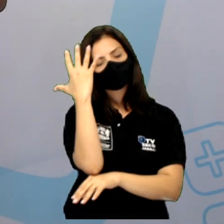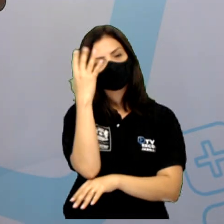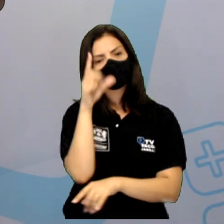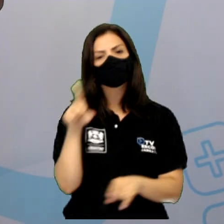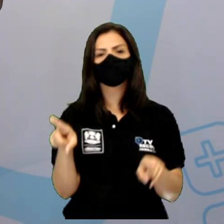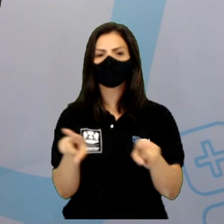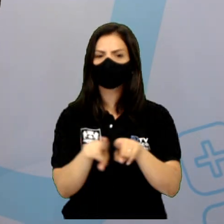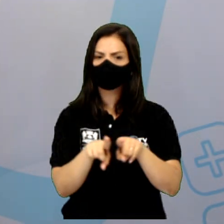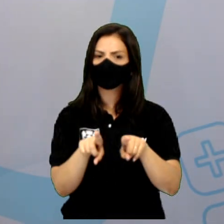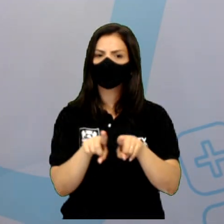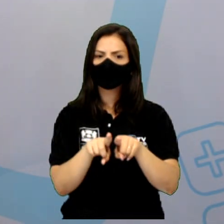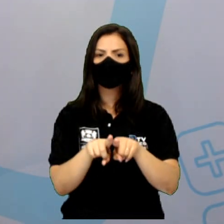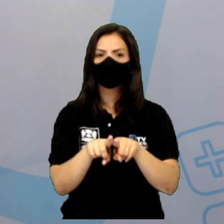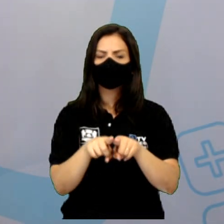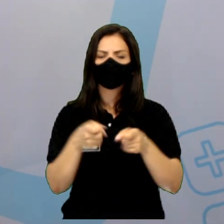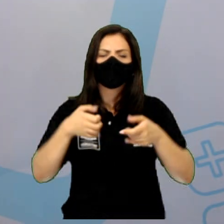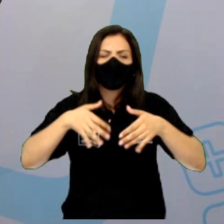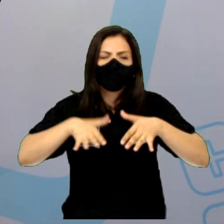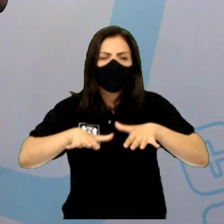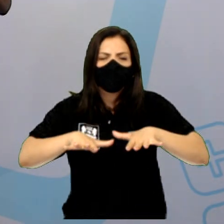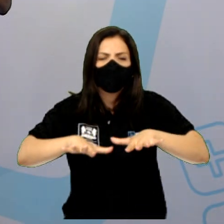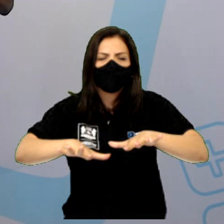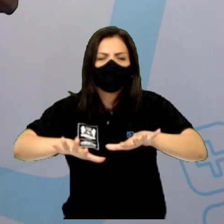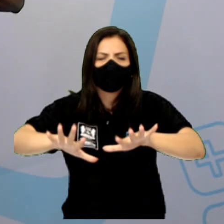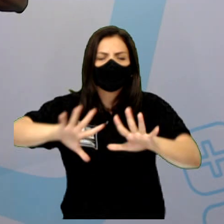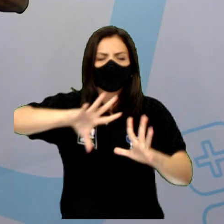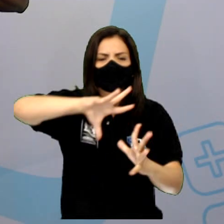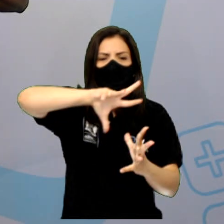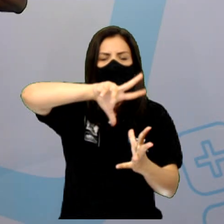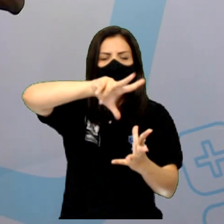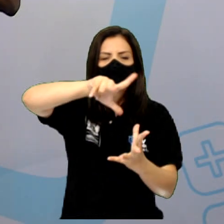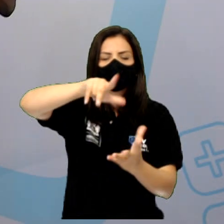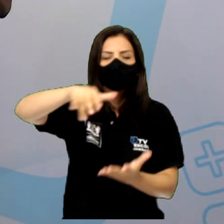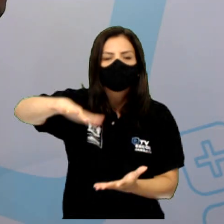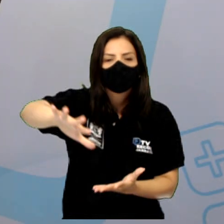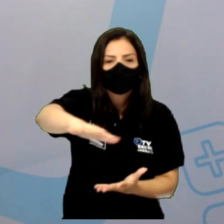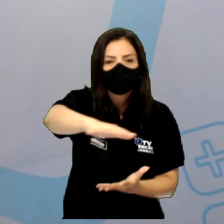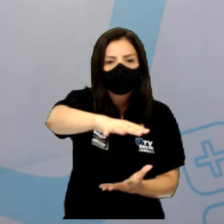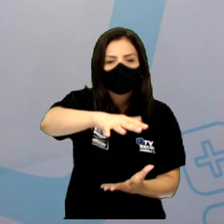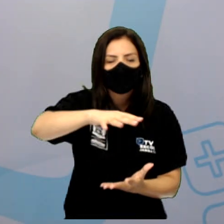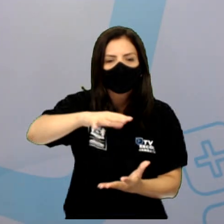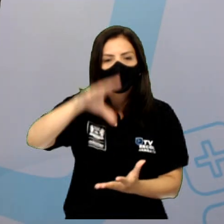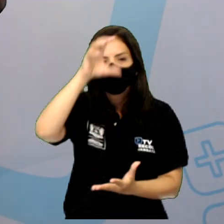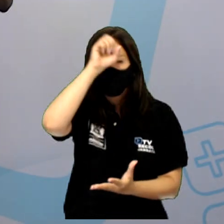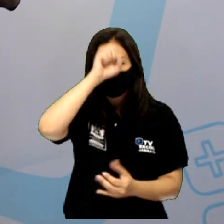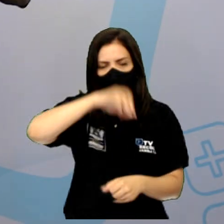também para a harmonia do ecossistema. Vamos aprender um pouco mais? Preste bem atenção.